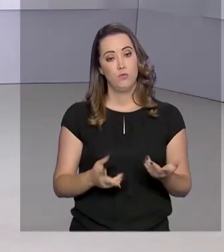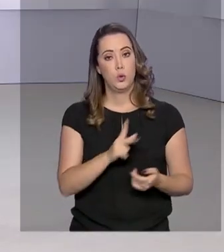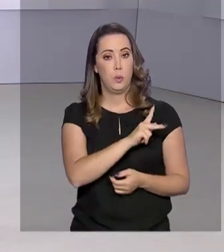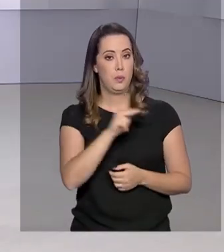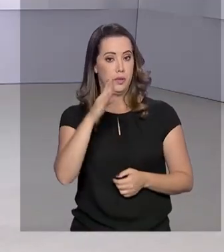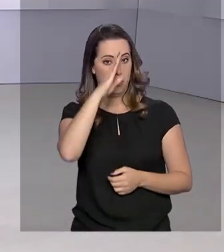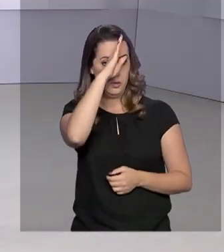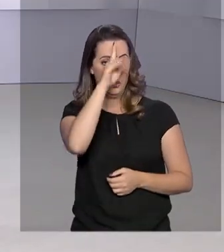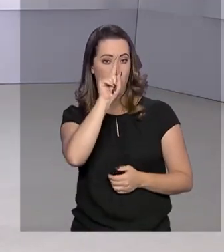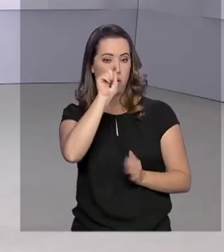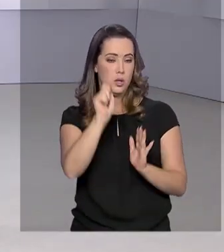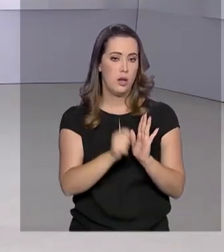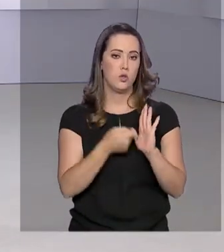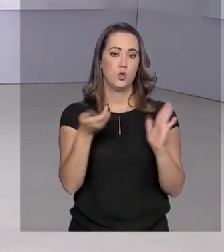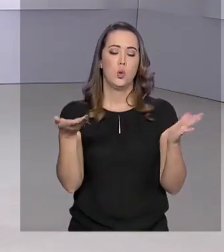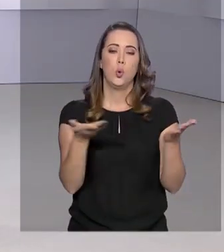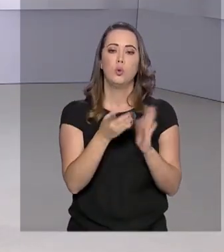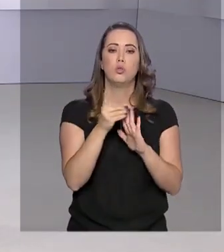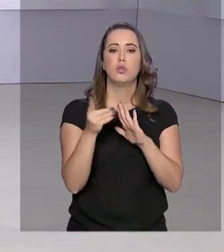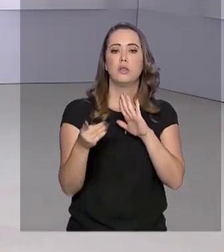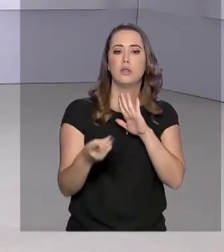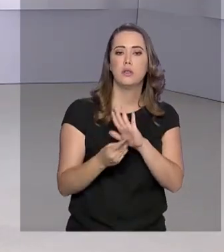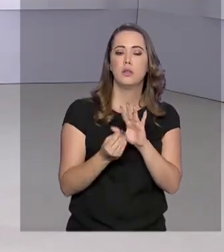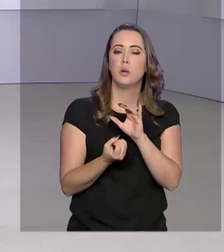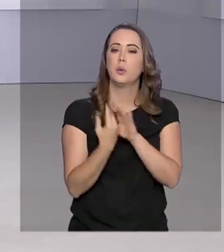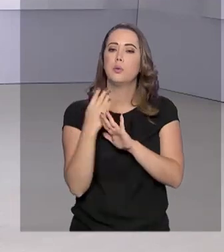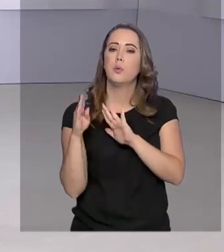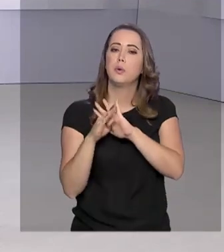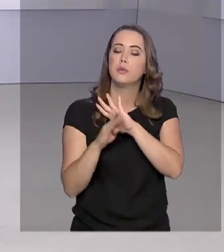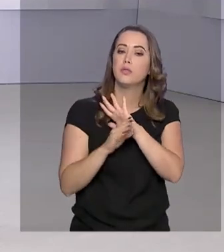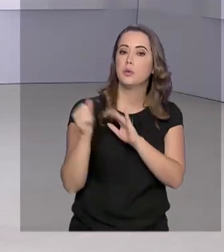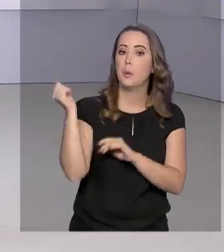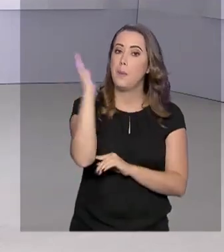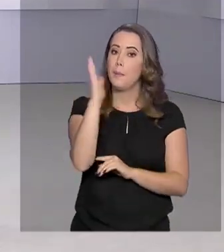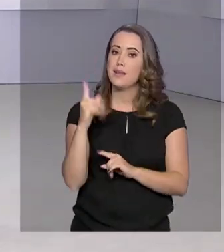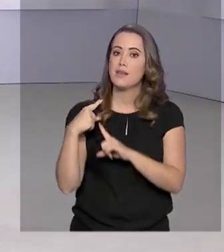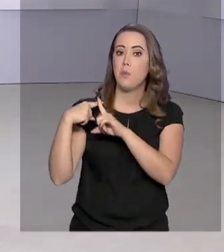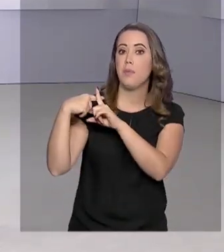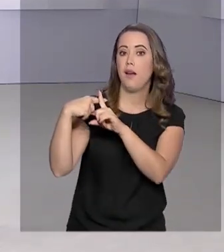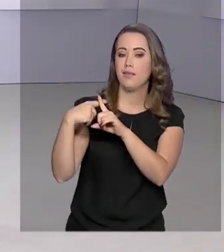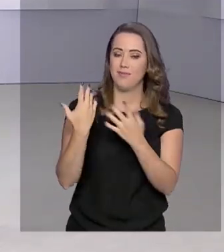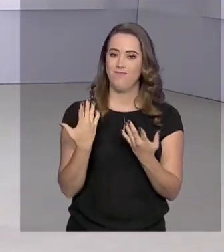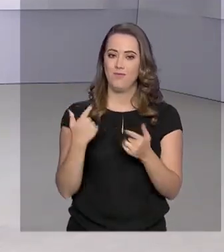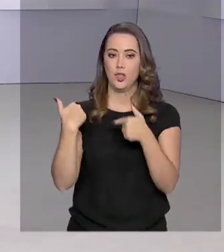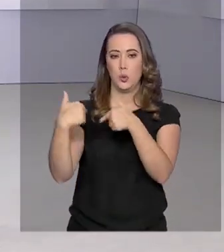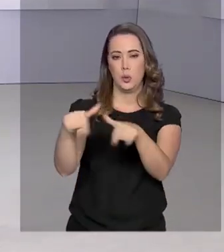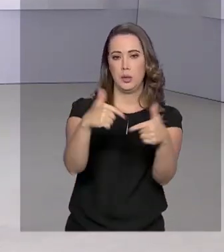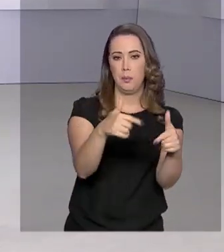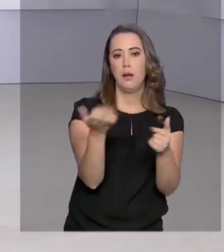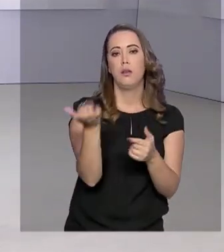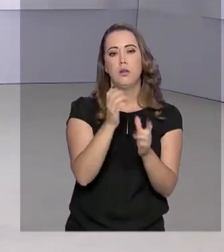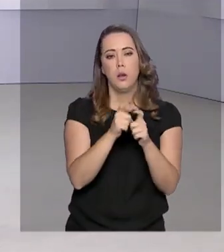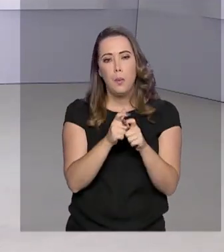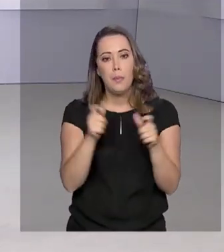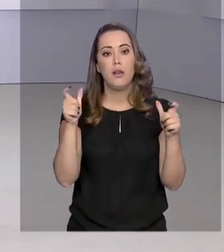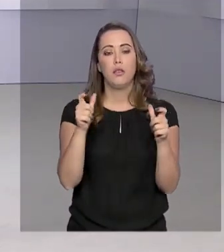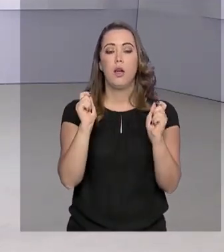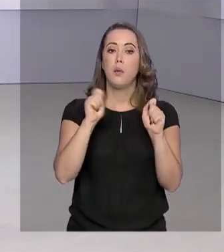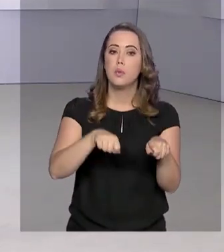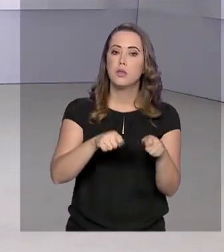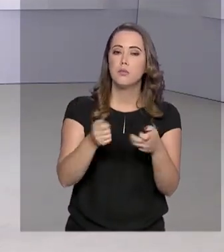presidente Jair Bolsonaro assinou hoje o decreto que cria o programa Brasil Mais. A iniciativa pretende aumentar a